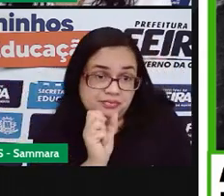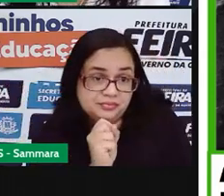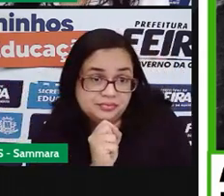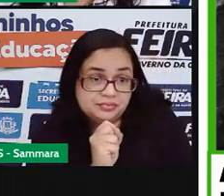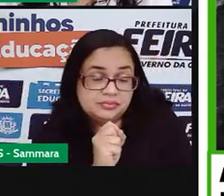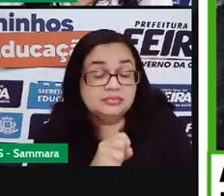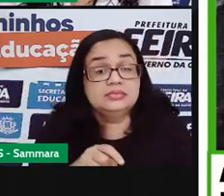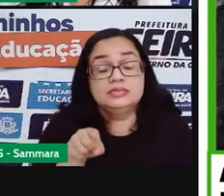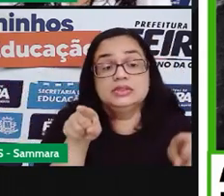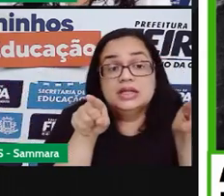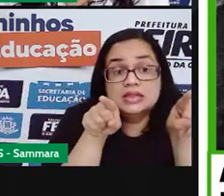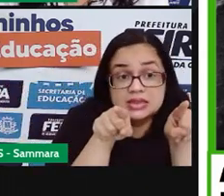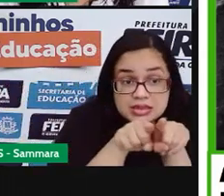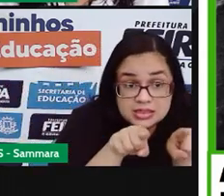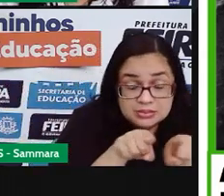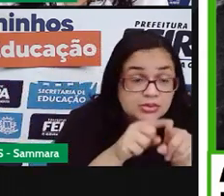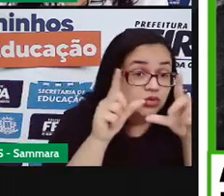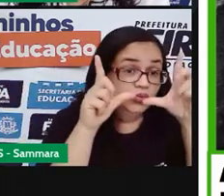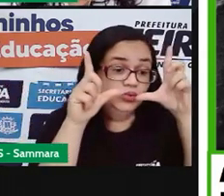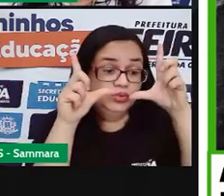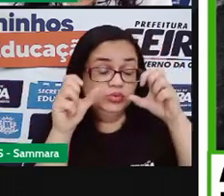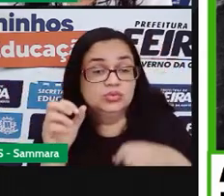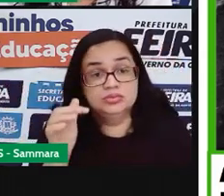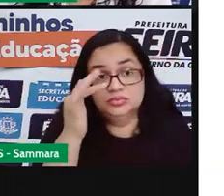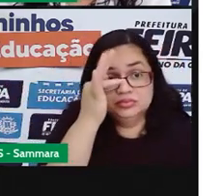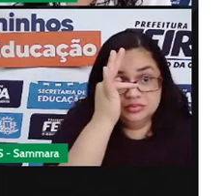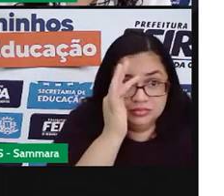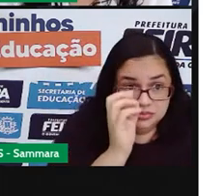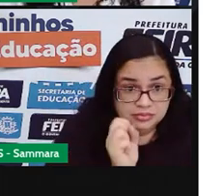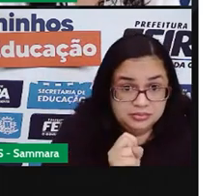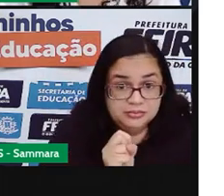Essa foto também foi retirada do Memorial de Feira.